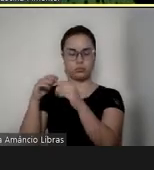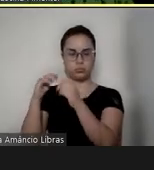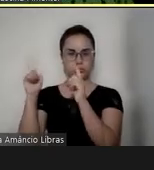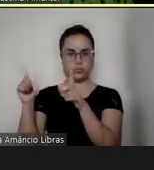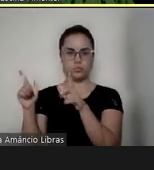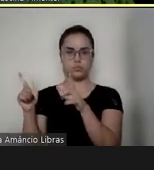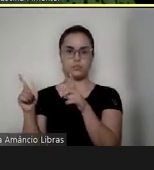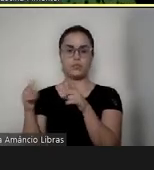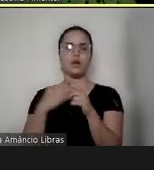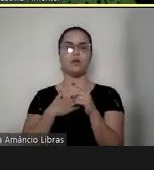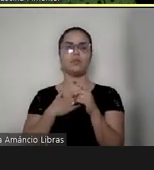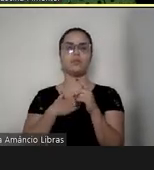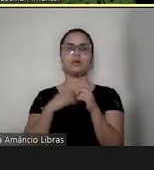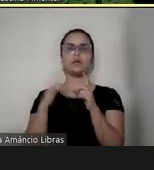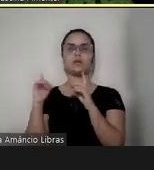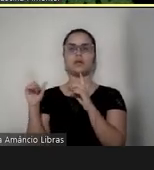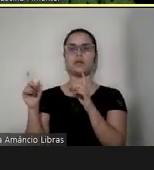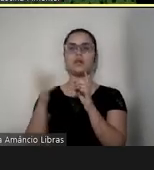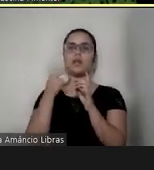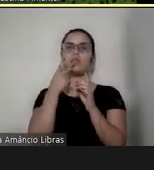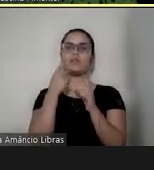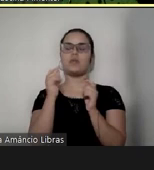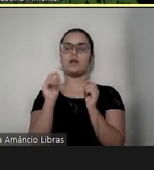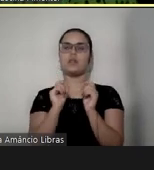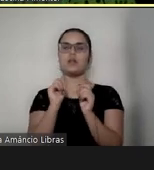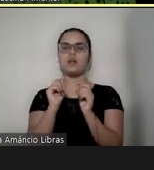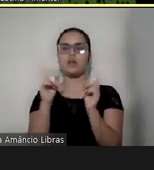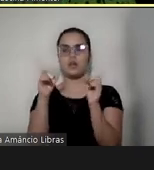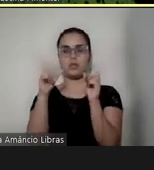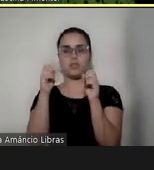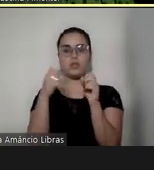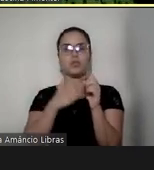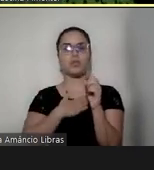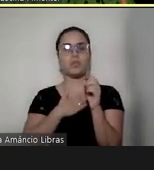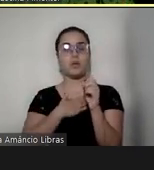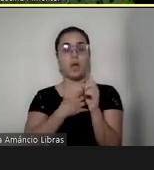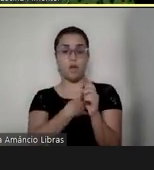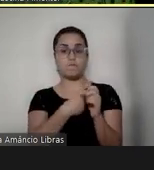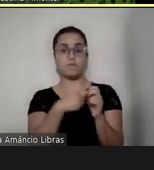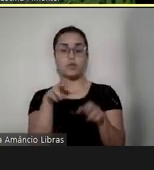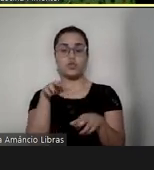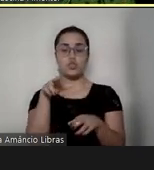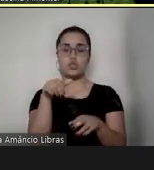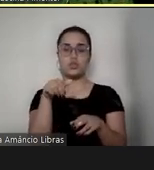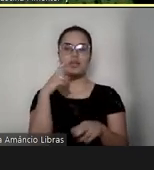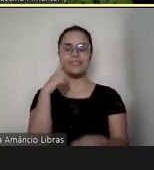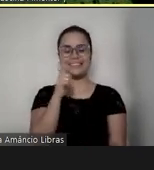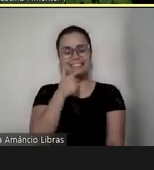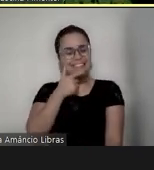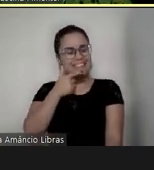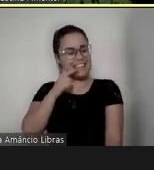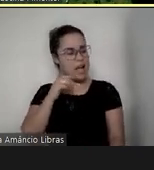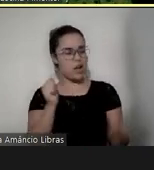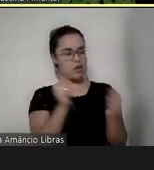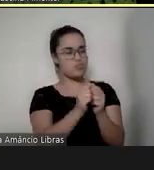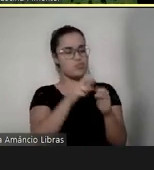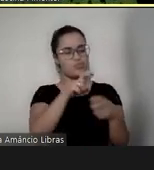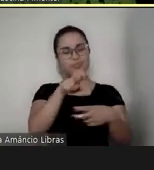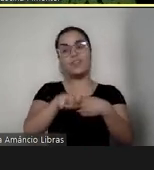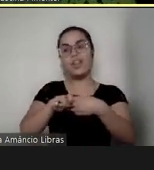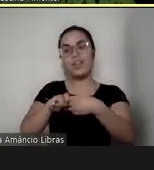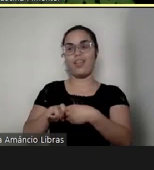minha tela aqui, eu compartilhei, é uma foto minha com os meus filhos, eu tô sorrindo ao lado deles, nós estamos sentados.